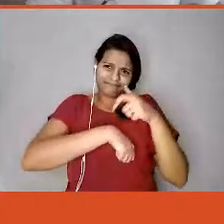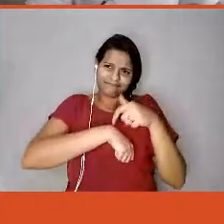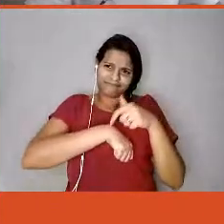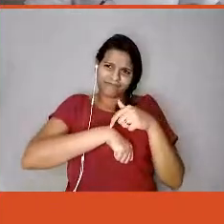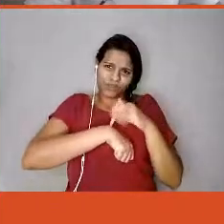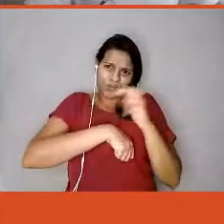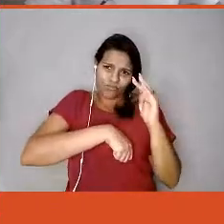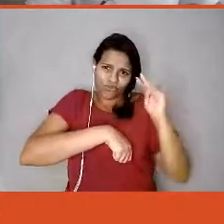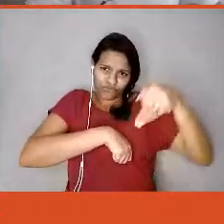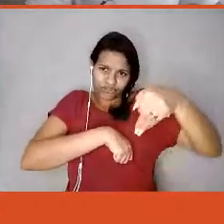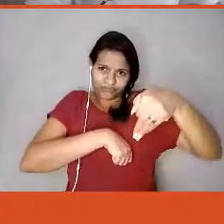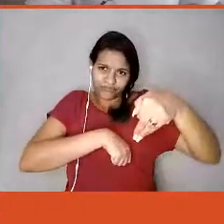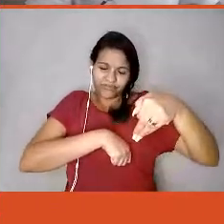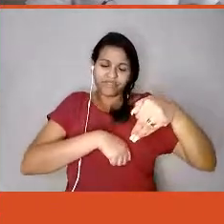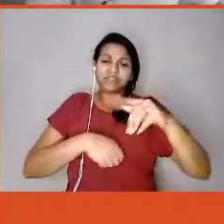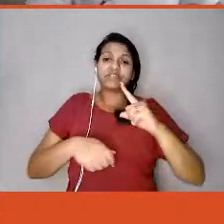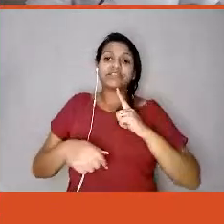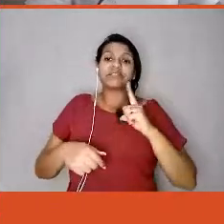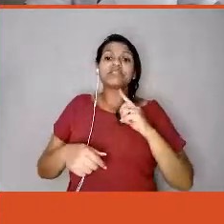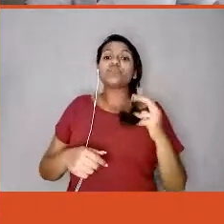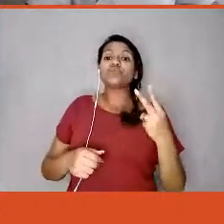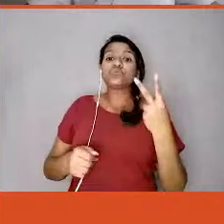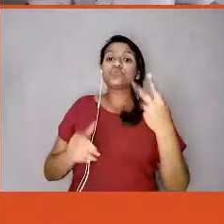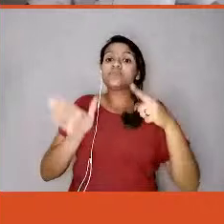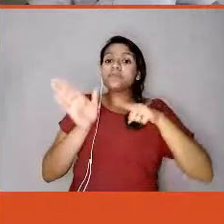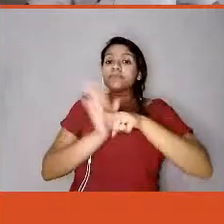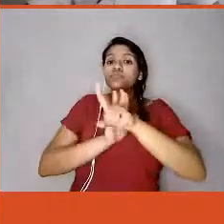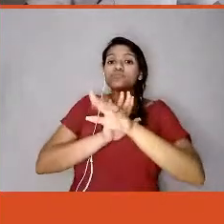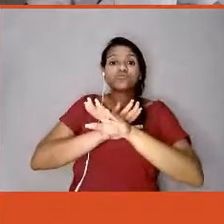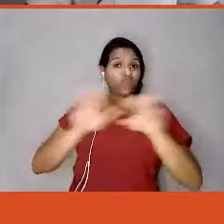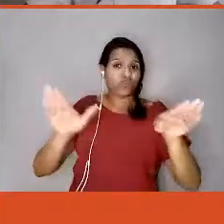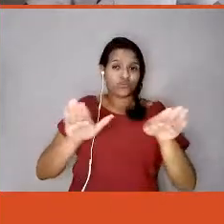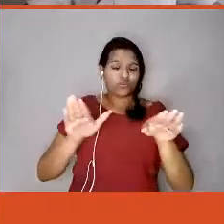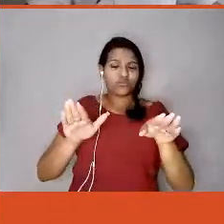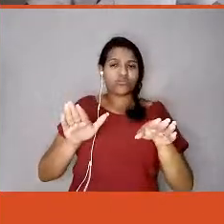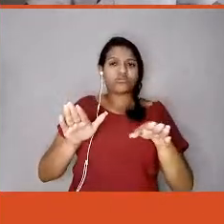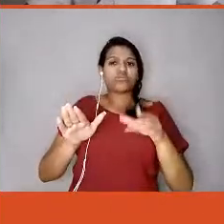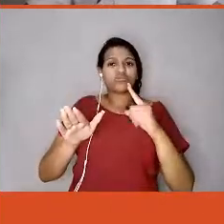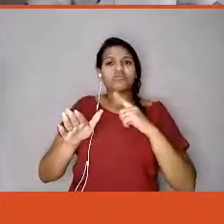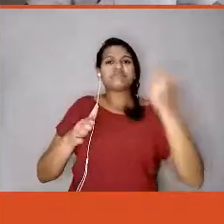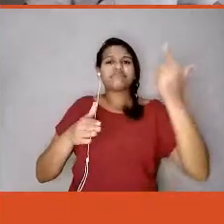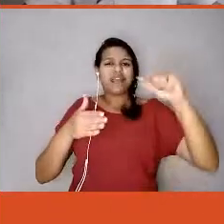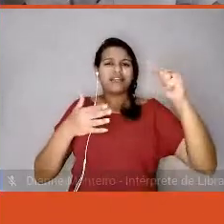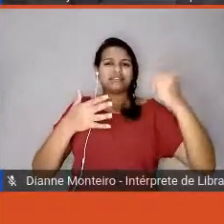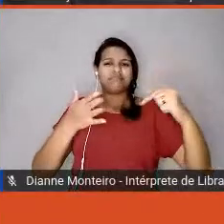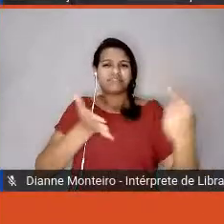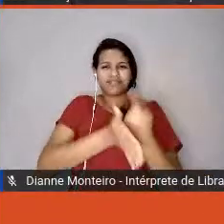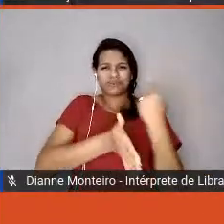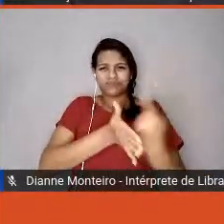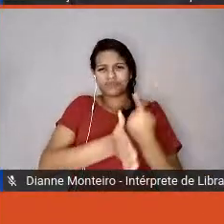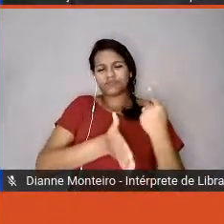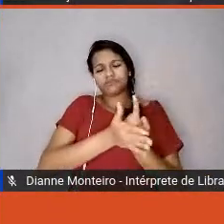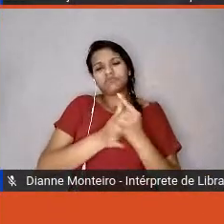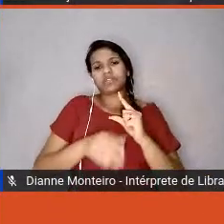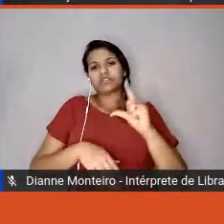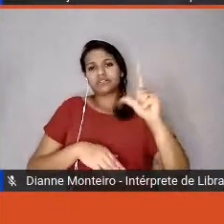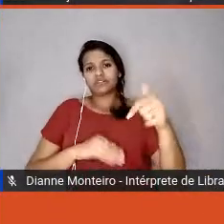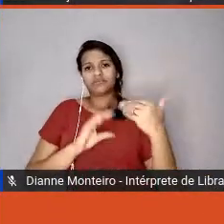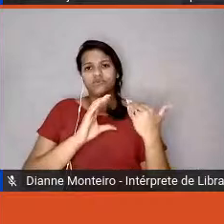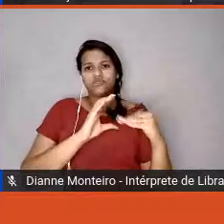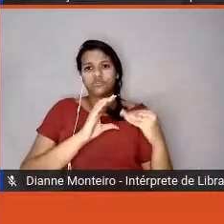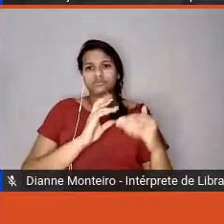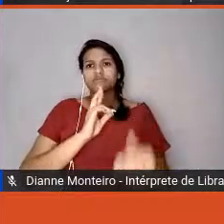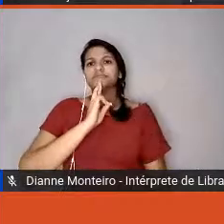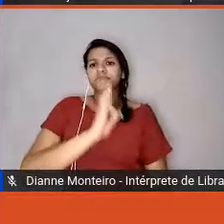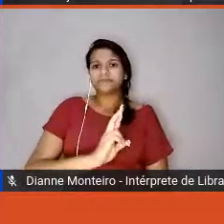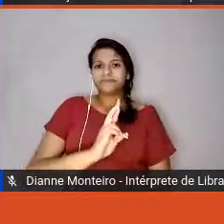apenas mais duas perguntas, as outras nós iremos responder por e-mail. Temos aqui a pergunta